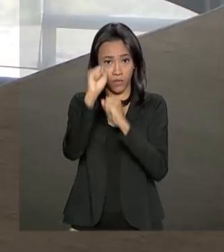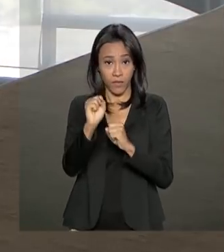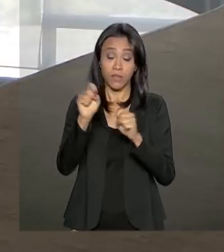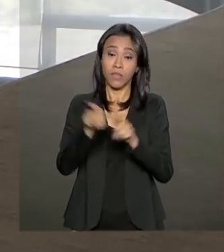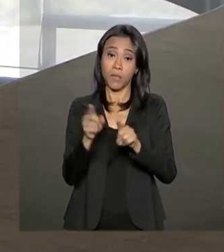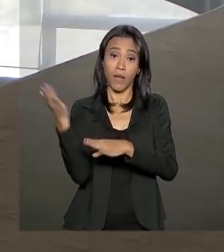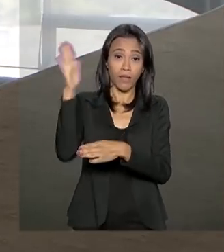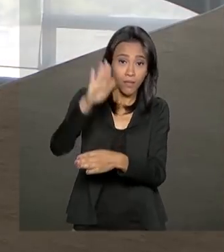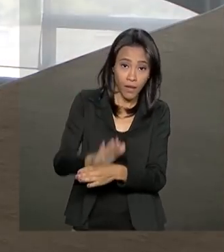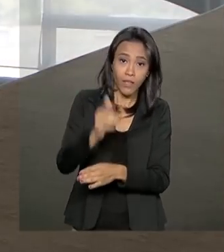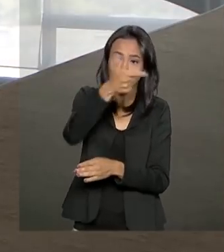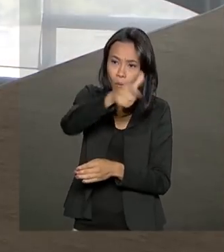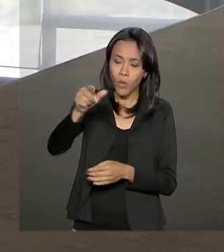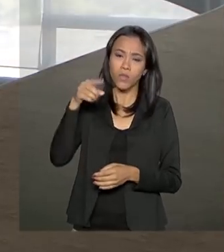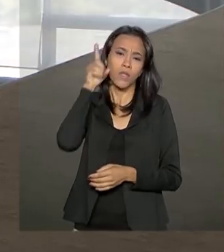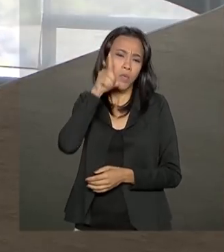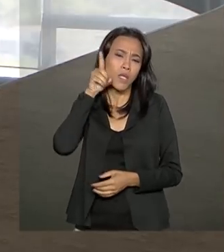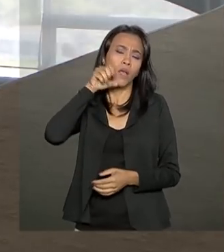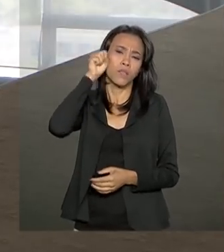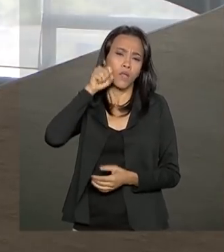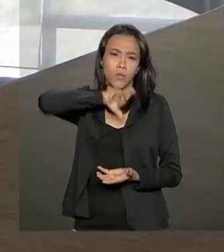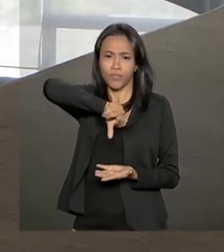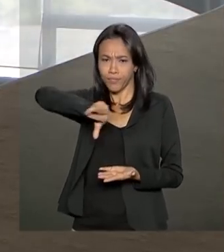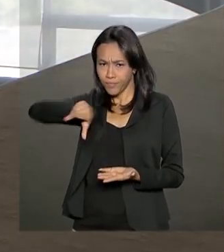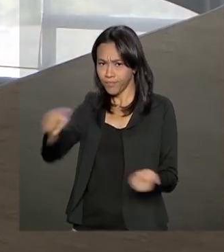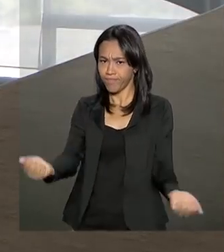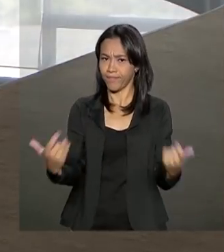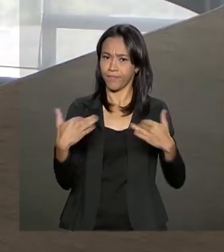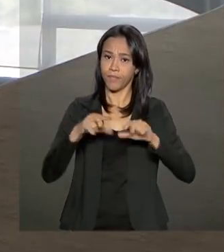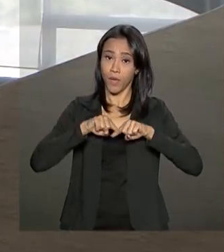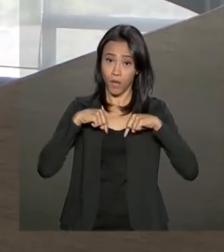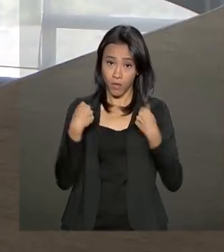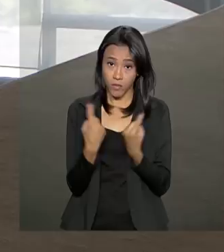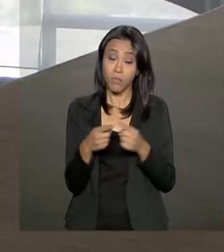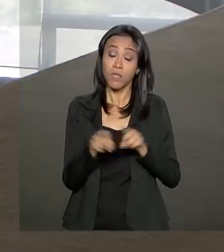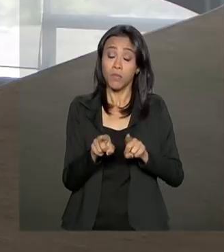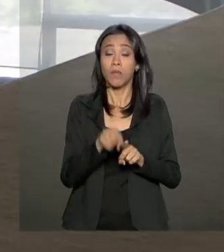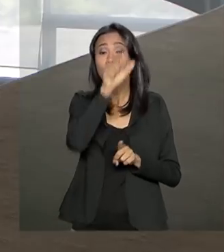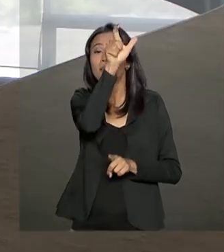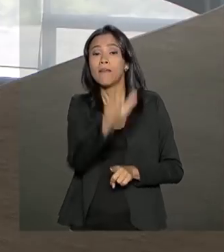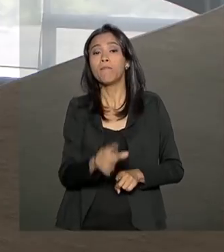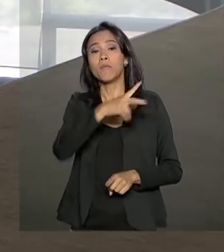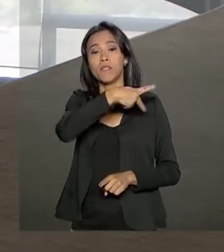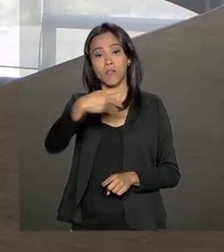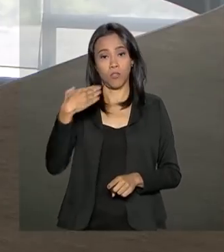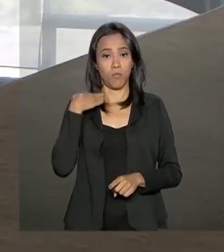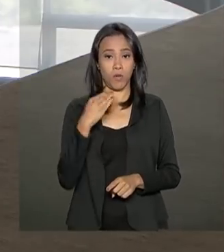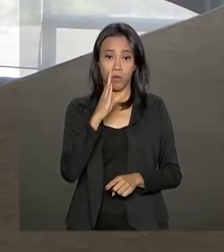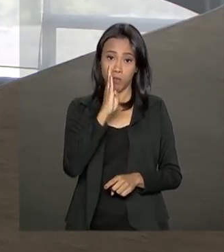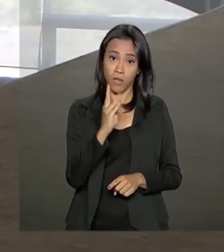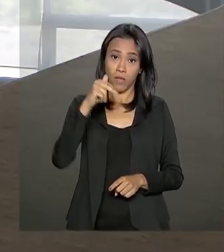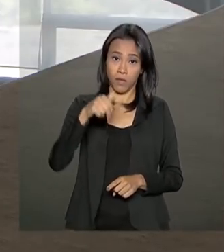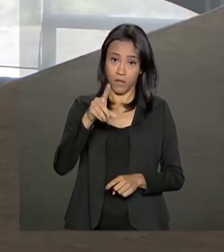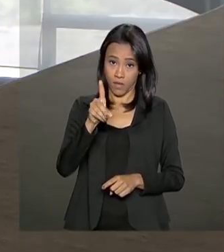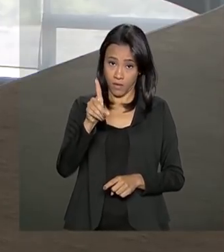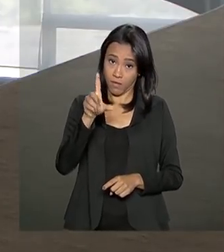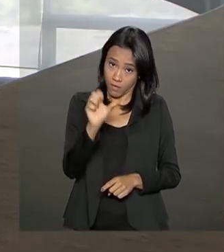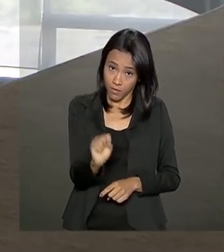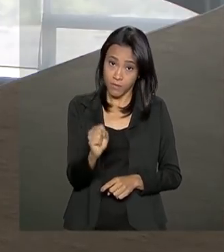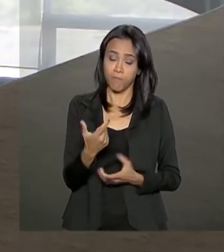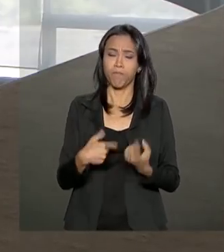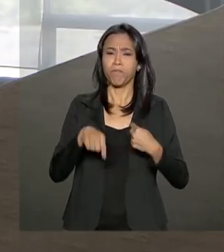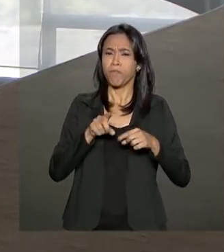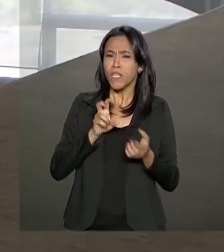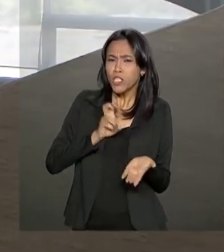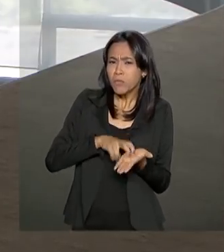parlamentares aqui no Palácio do Planalto, além do presidente do BNDES, Joaquim Levi. Mais cedo, o